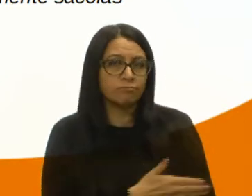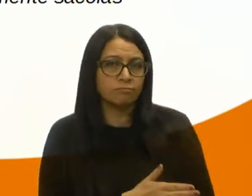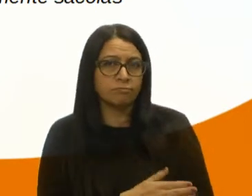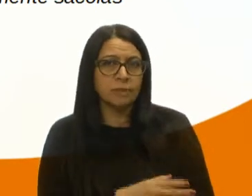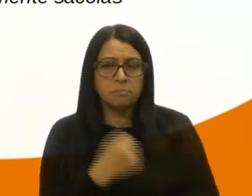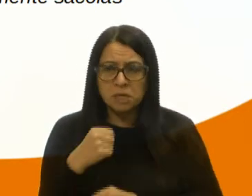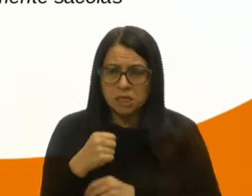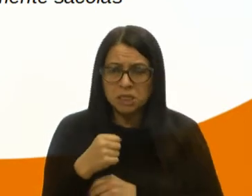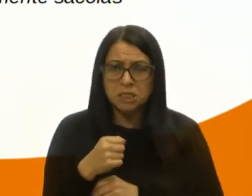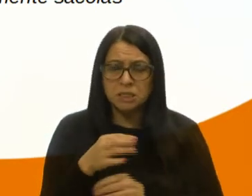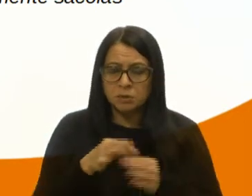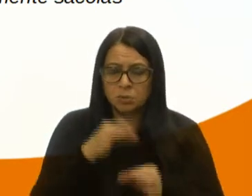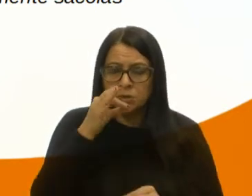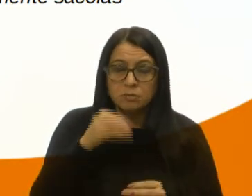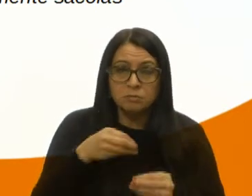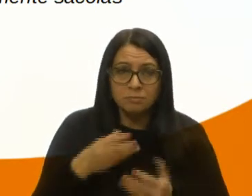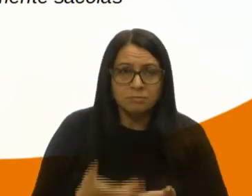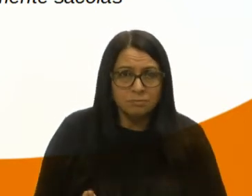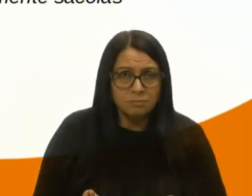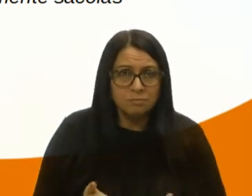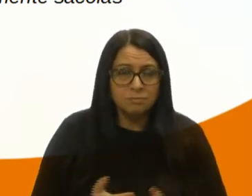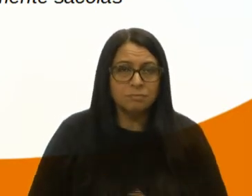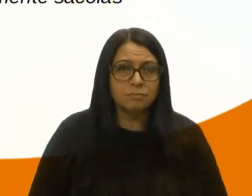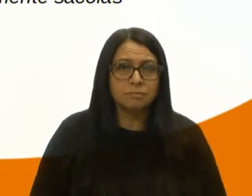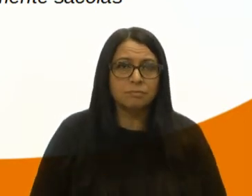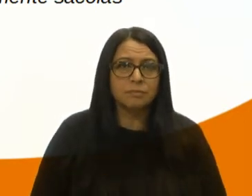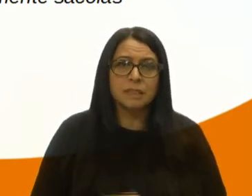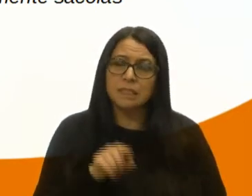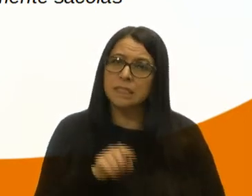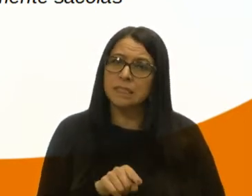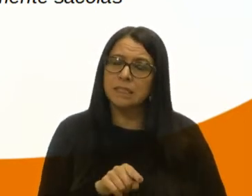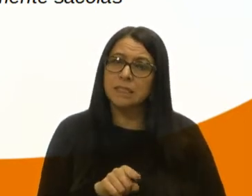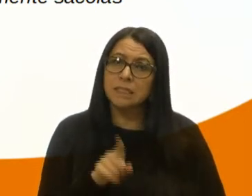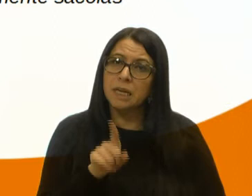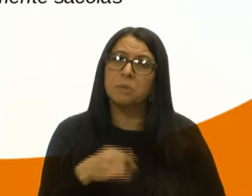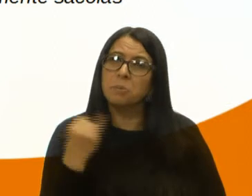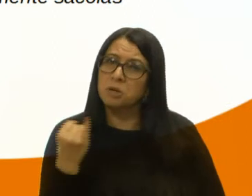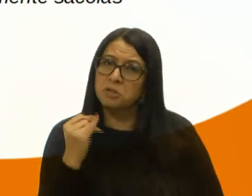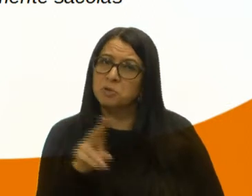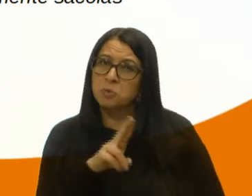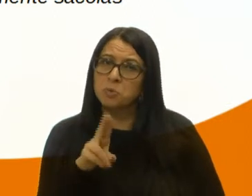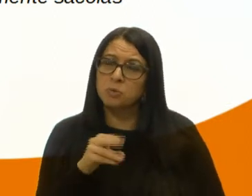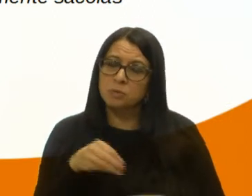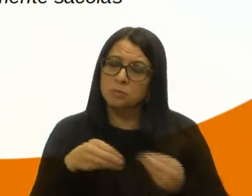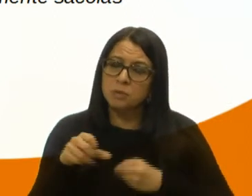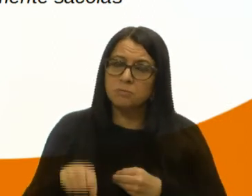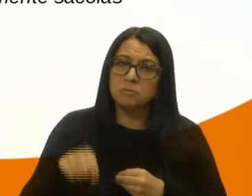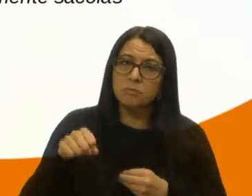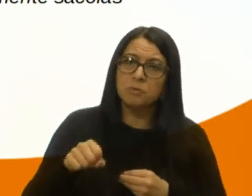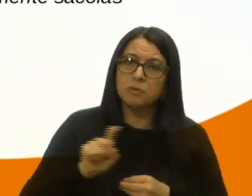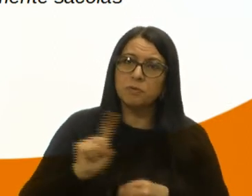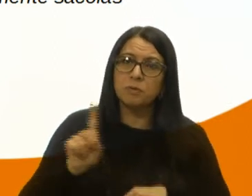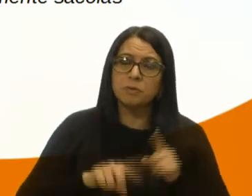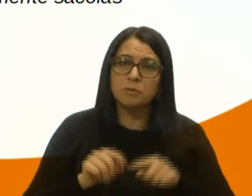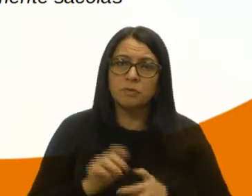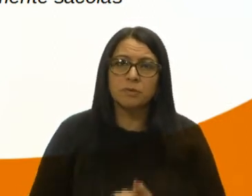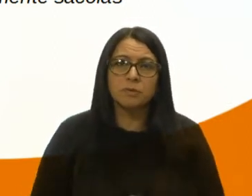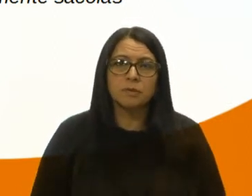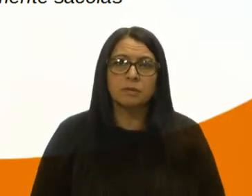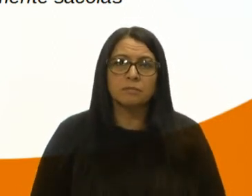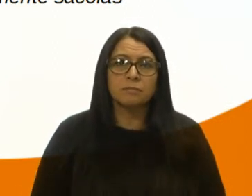gente precisa daquele canudo plástico? Será que é indispensável o uso de sacola plástica quando a gente vai no mercado?